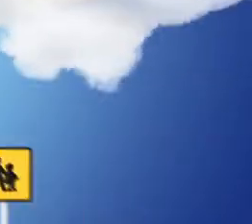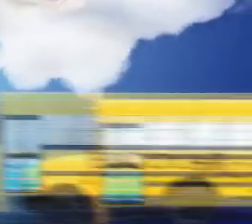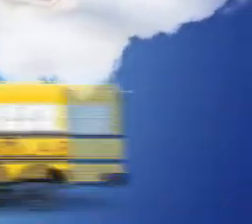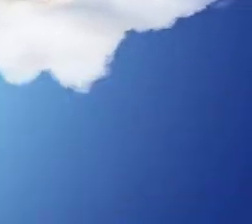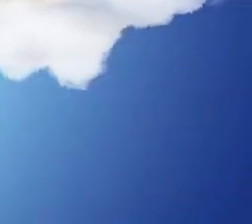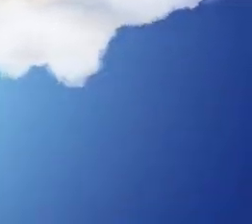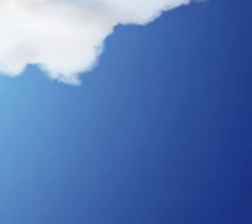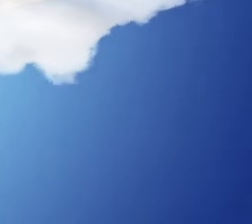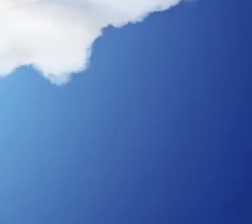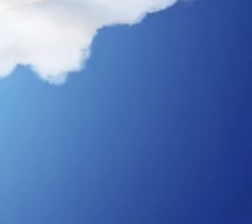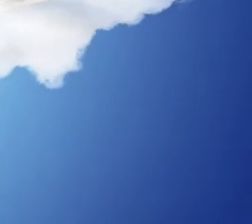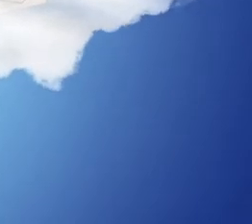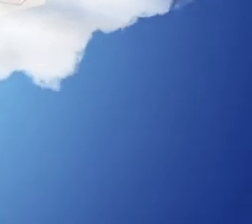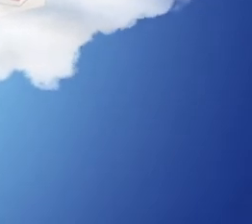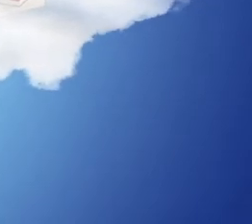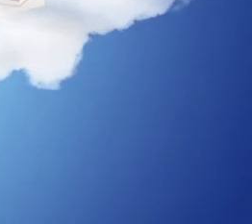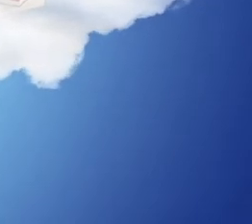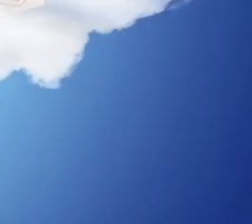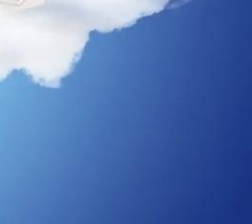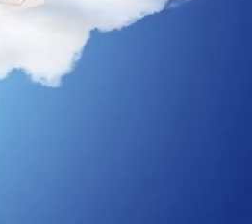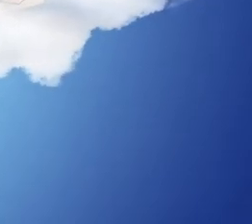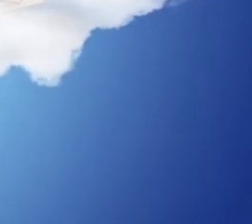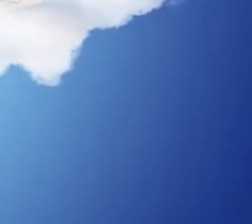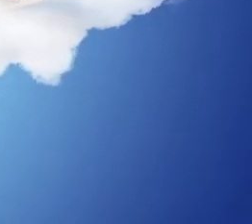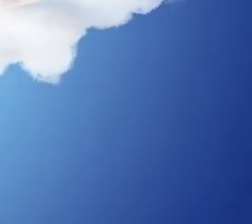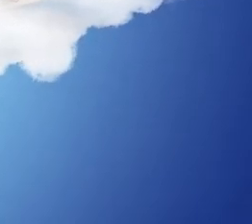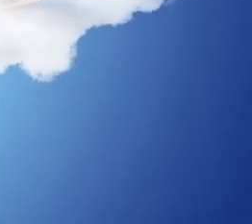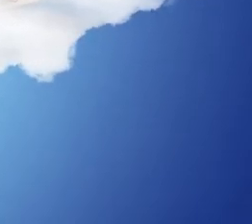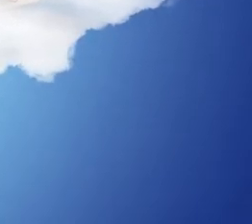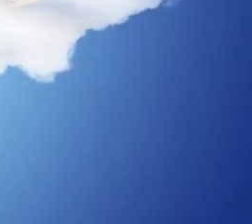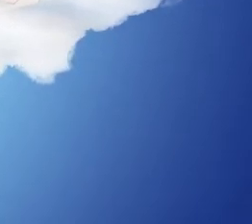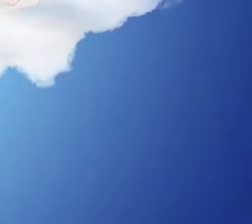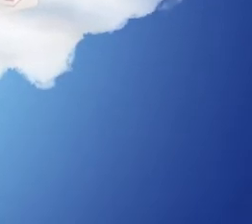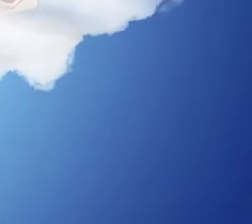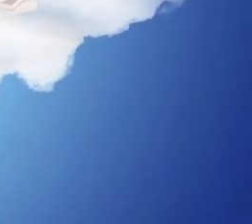Tchau. Legenda Fábio Jr Laboratório Fantasma